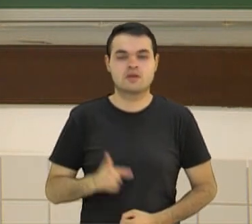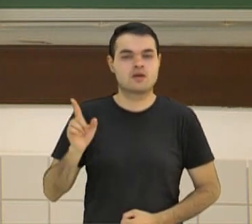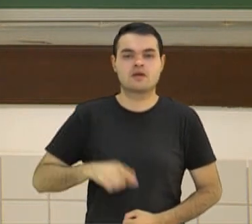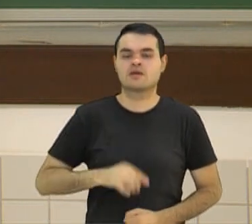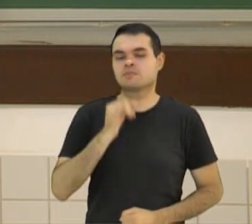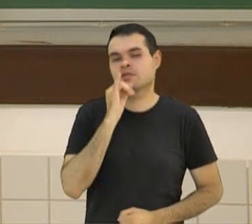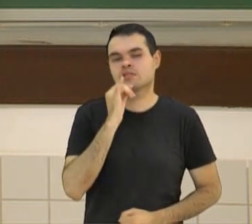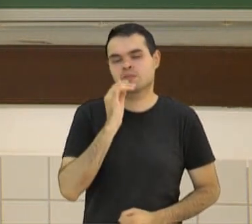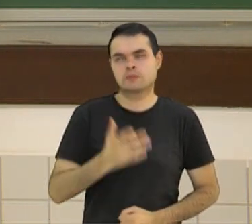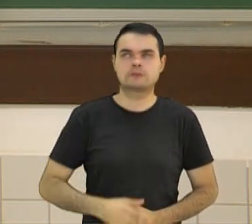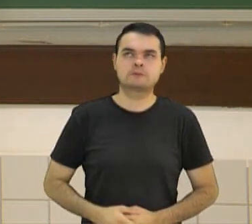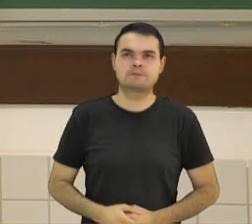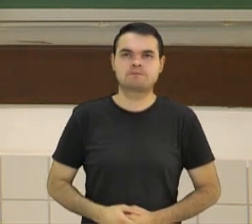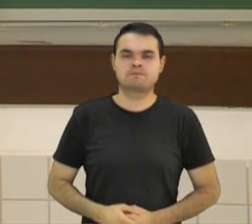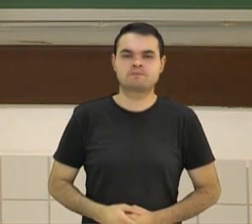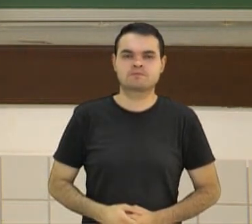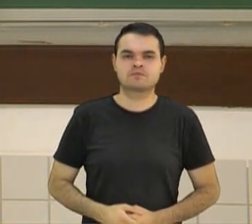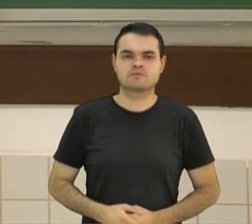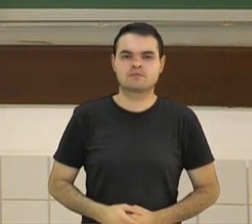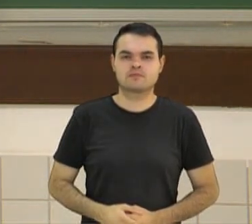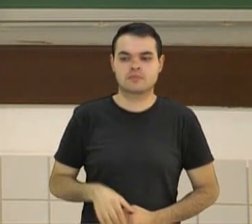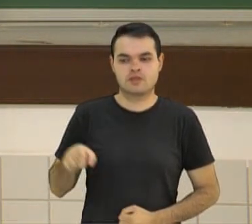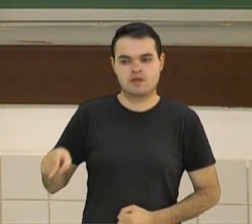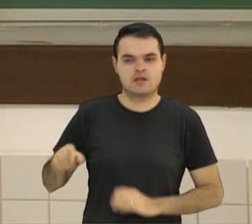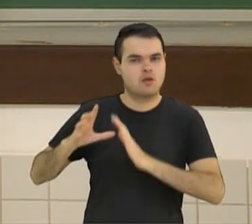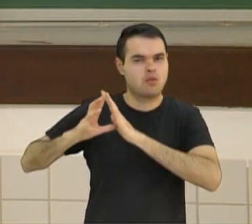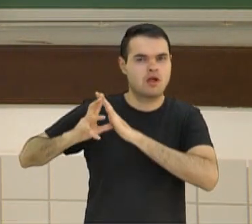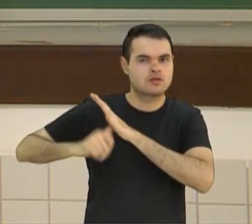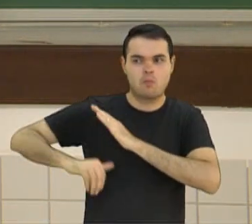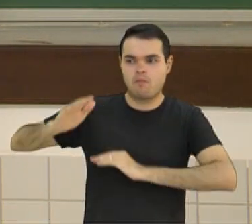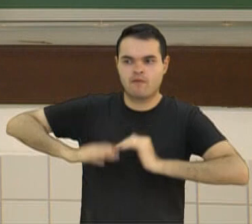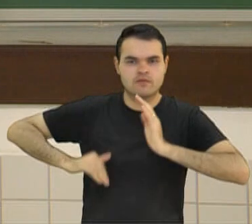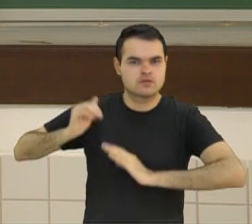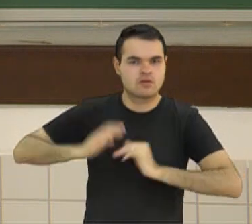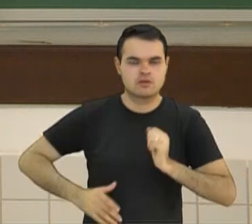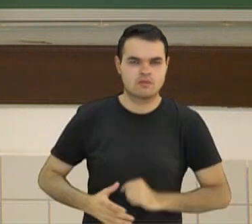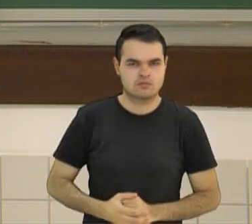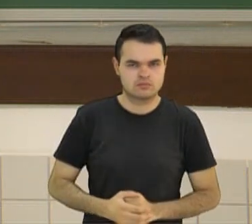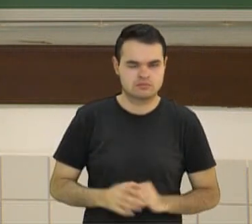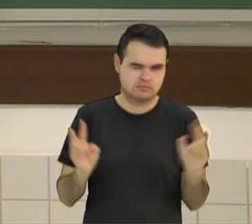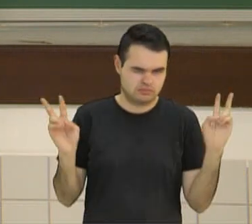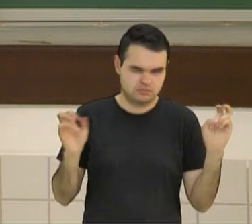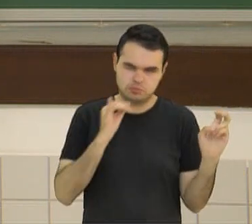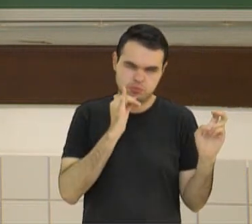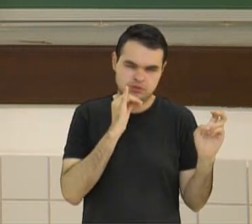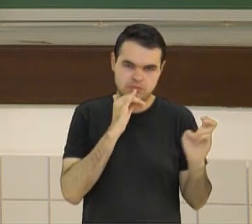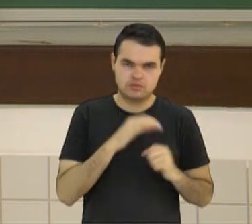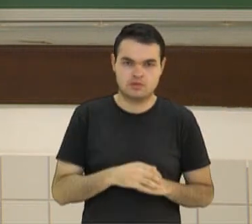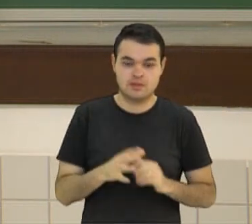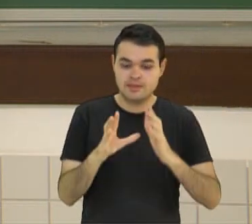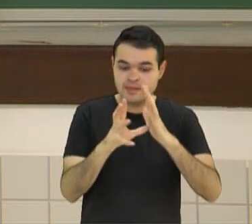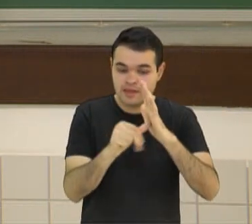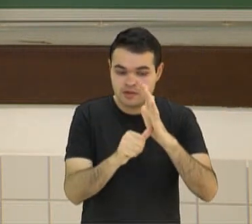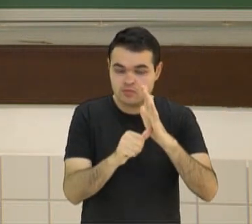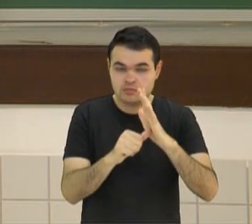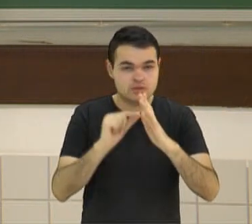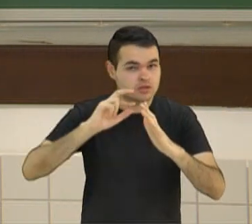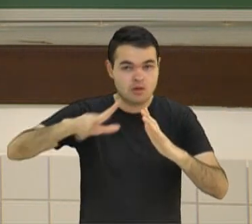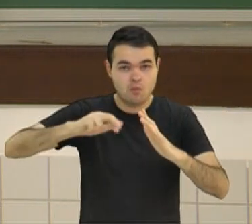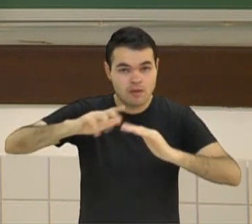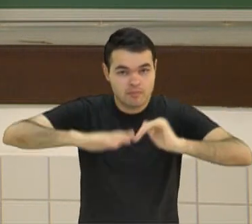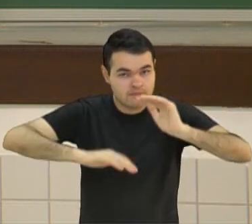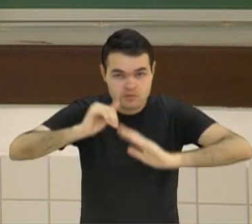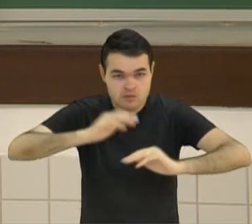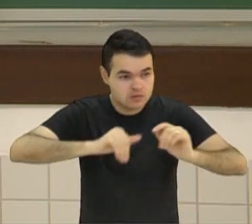seria como se eu falara assim, que o fulano é um ladrão profissional. Na nossa sociedade, ladrões não são